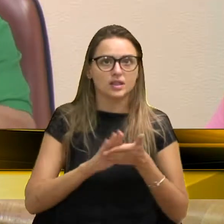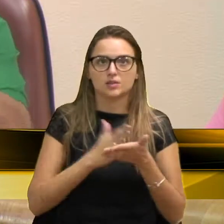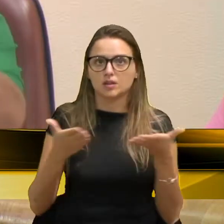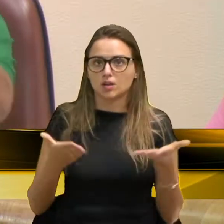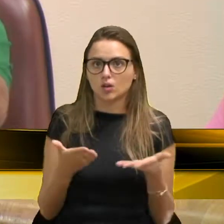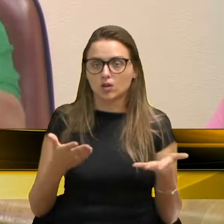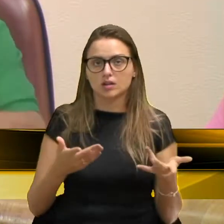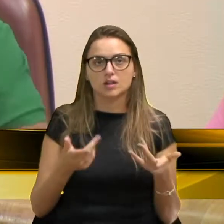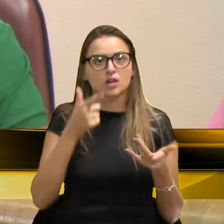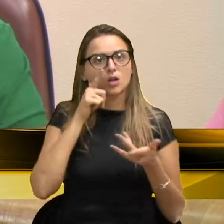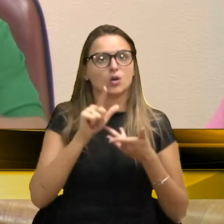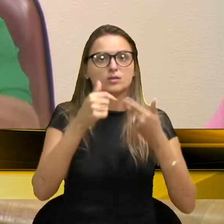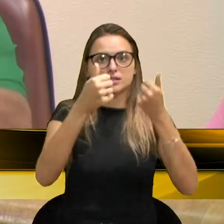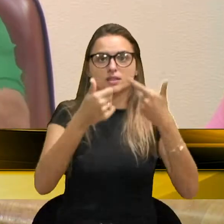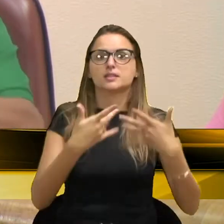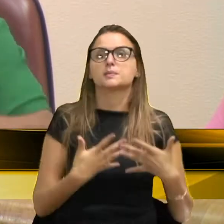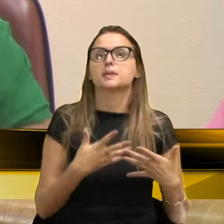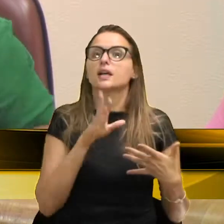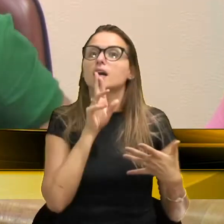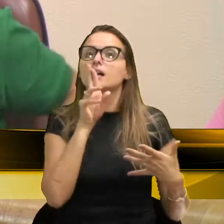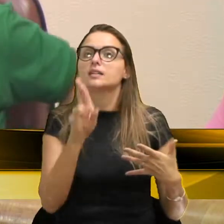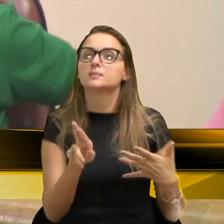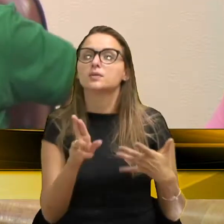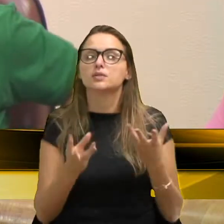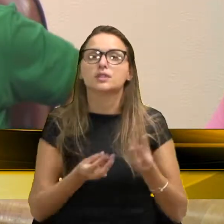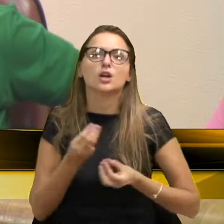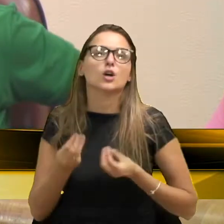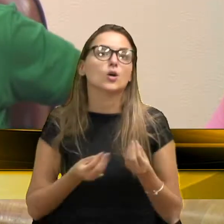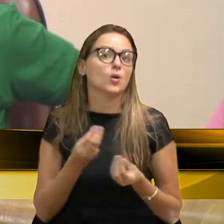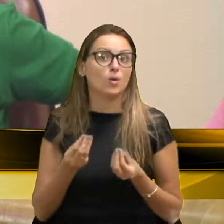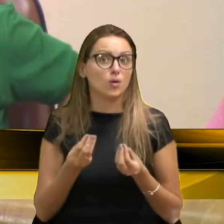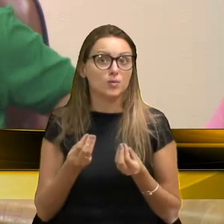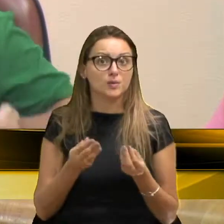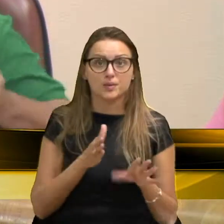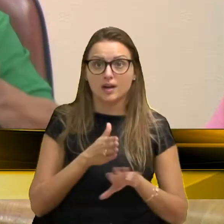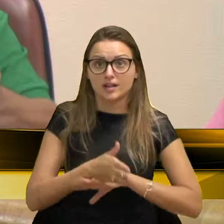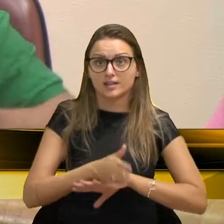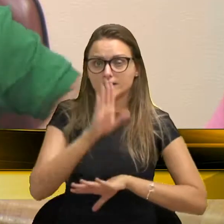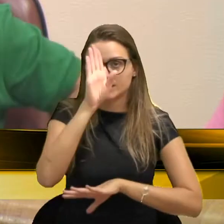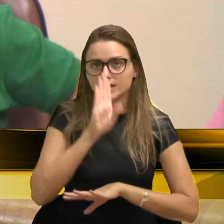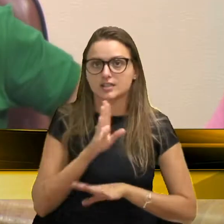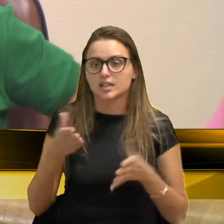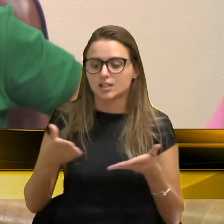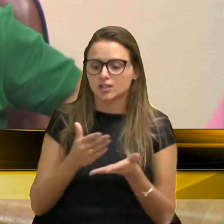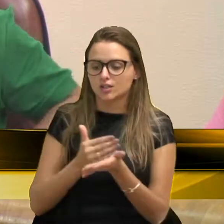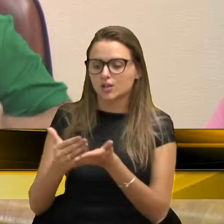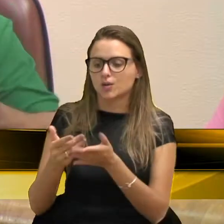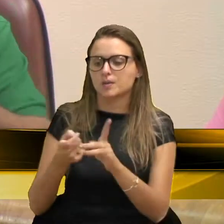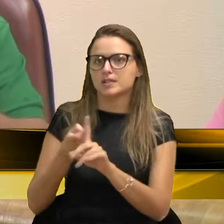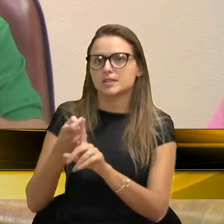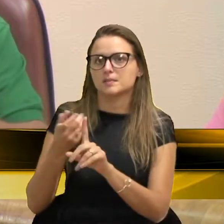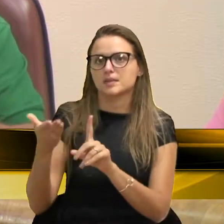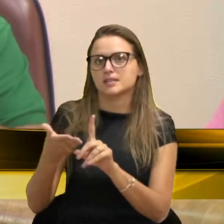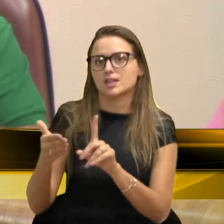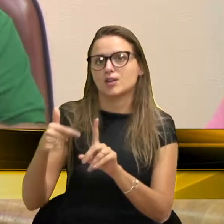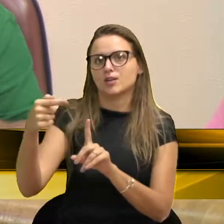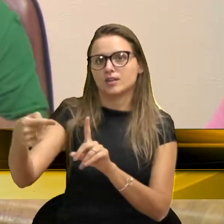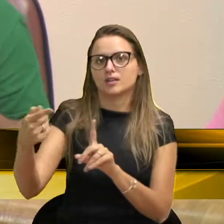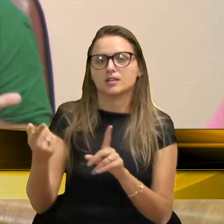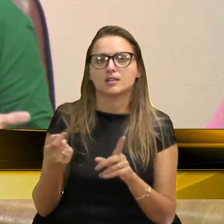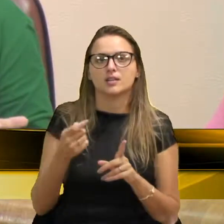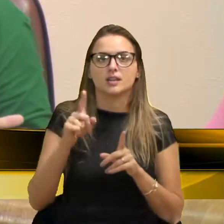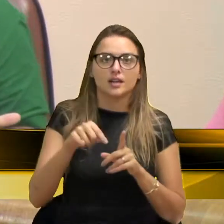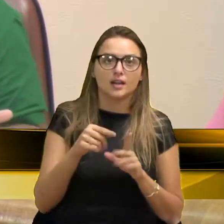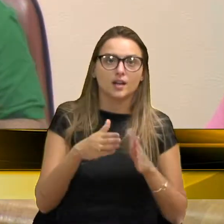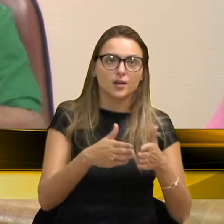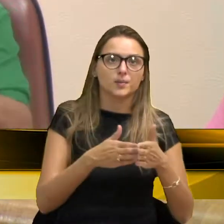governo, pudesse explicar agora, para o senhor, como é que vai funcionar isso, o acesso, da festa da uva, que já começa o mês que vem, então o pedido de informações, ele é procedente, mas ele